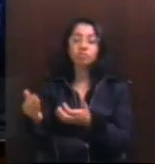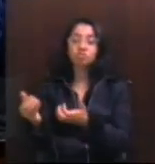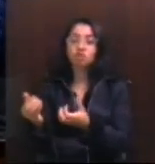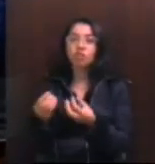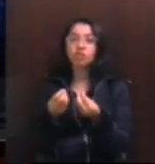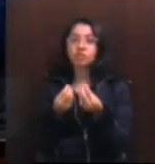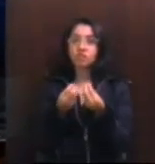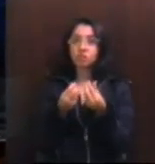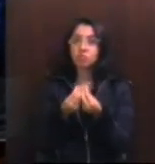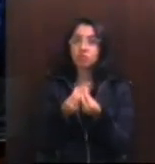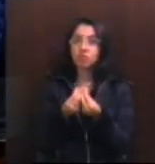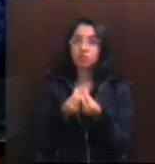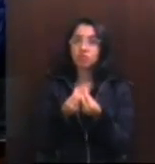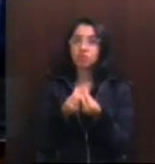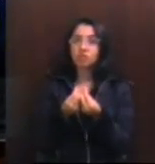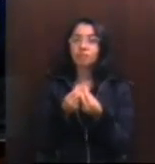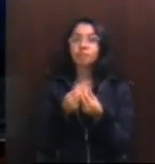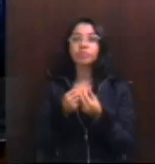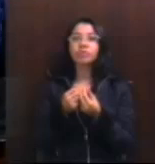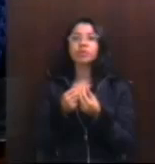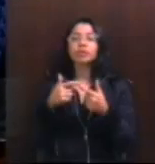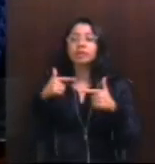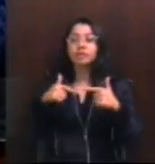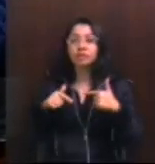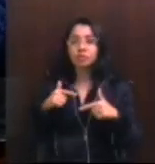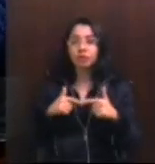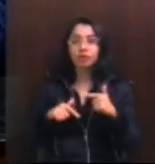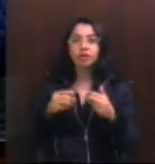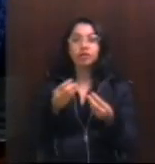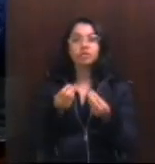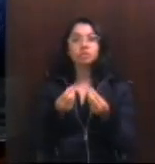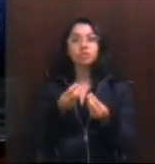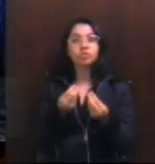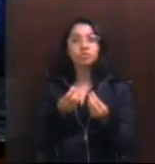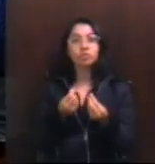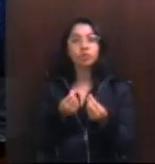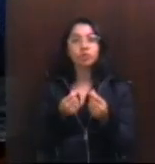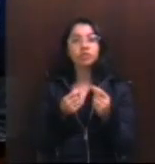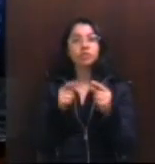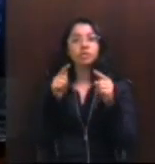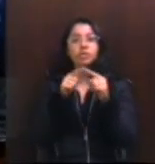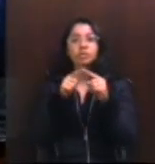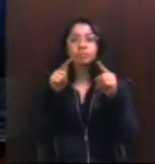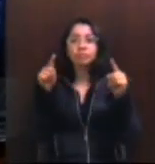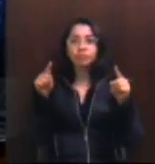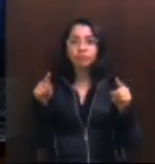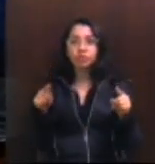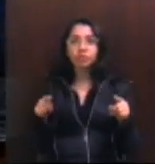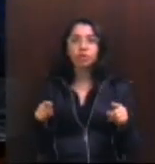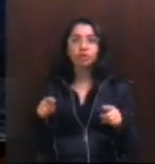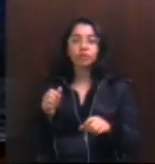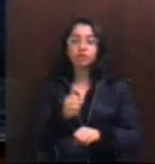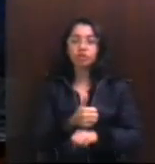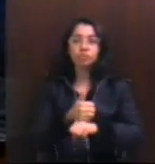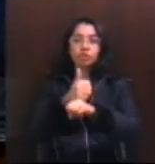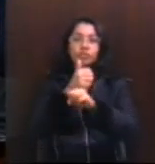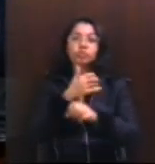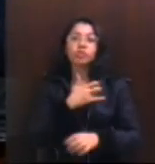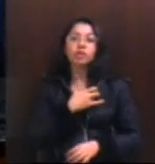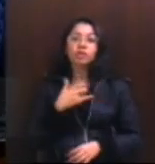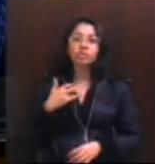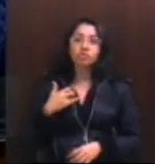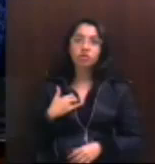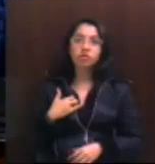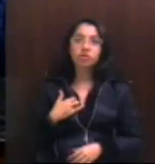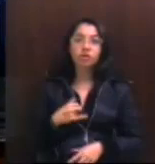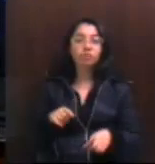mobilizam, os jovens trabalhadores que se mobilizam, os agentes de saúde de USARA, que hoje se mobilizam em defesa do